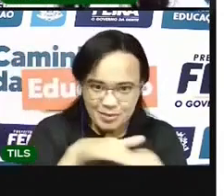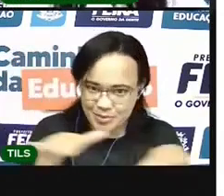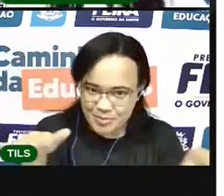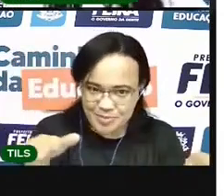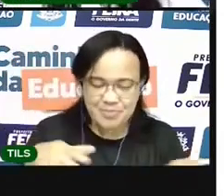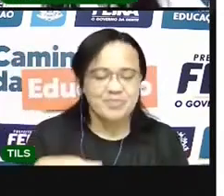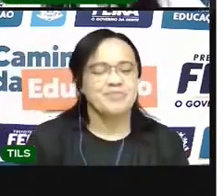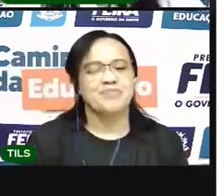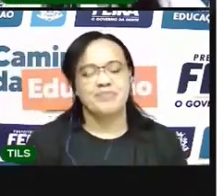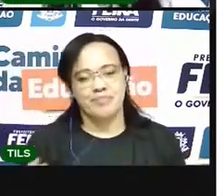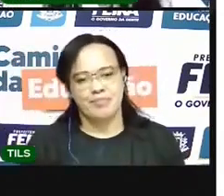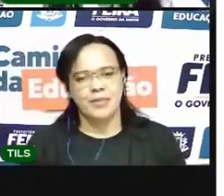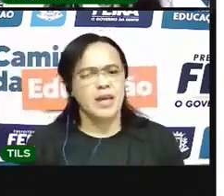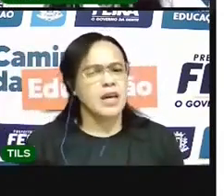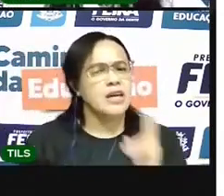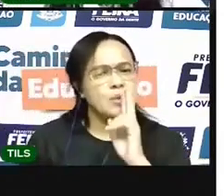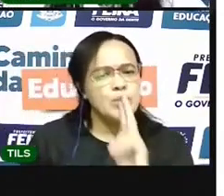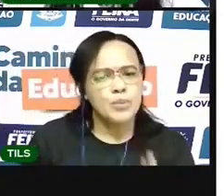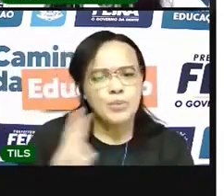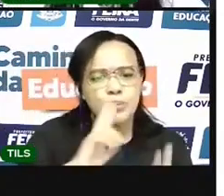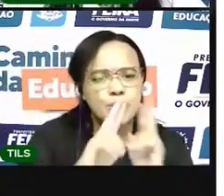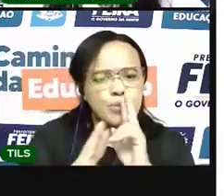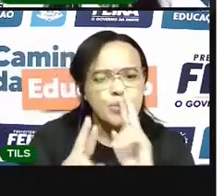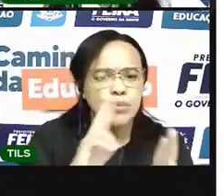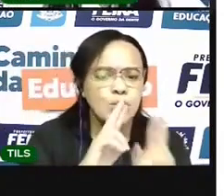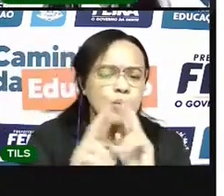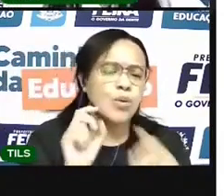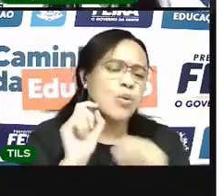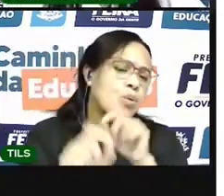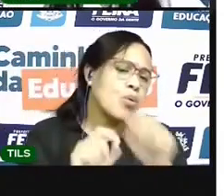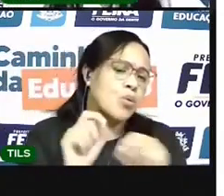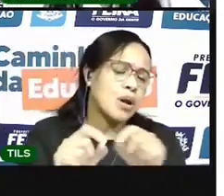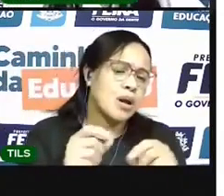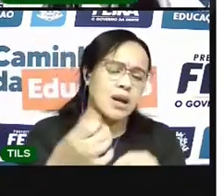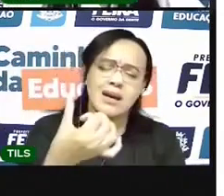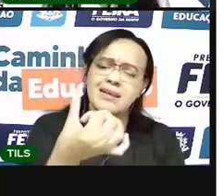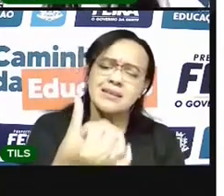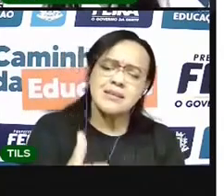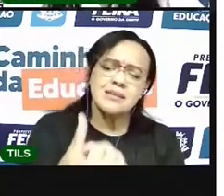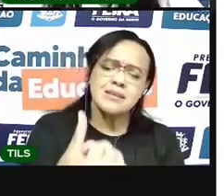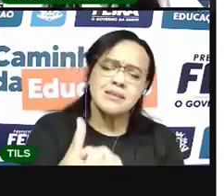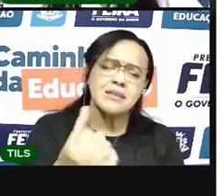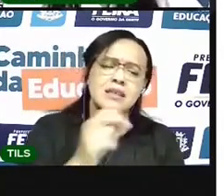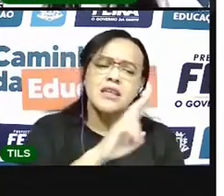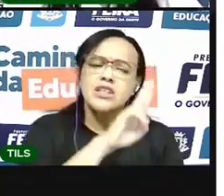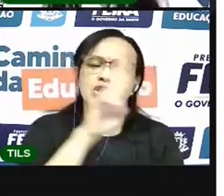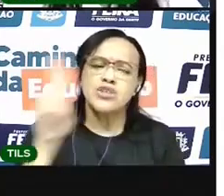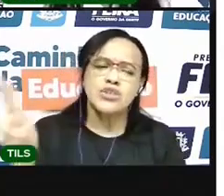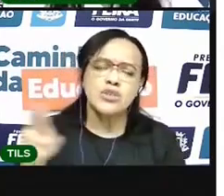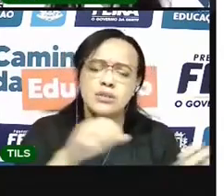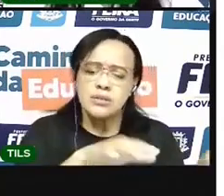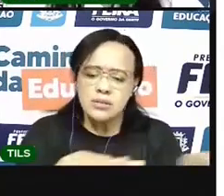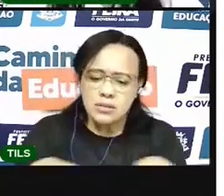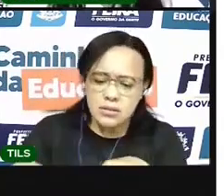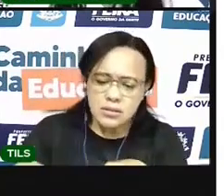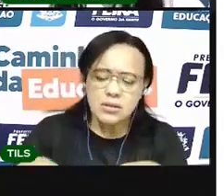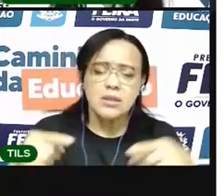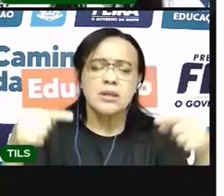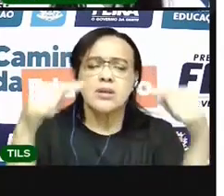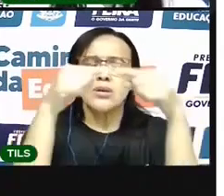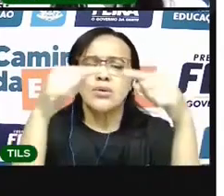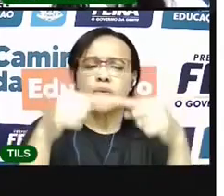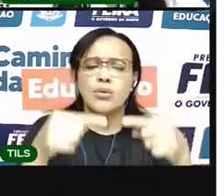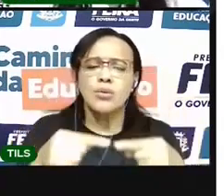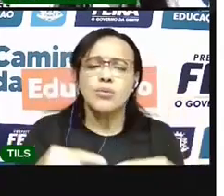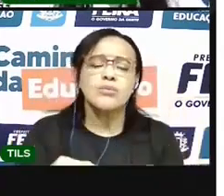Agora responda aqui embaixo. O número 6 é qual dia da semana? Vamos localizar